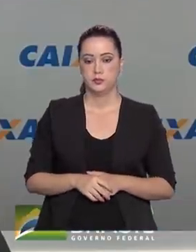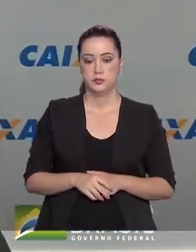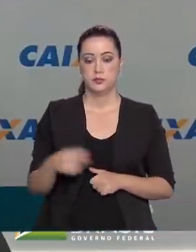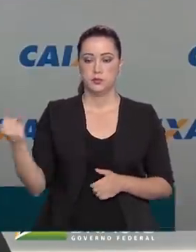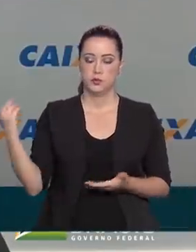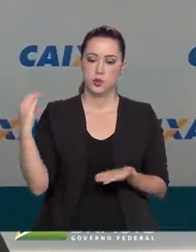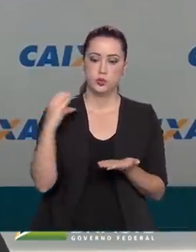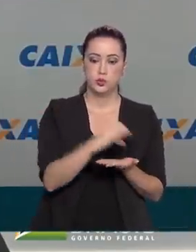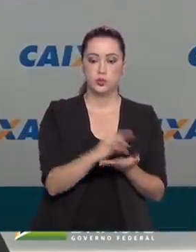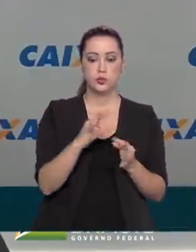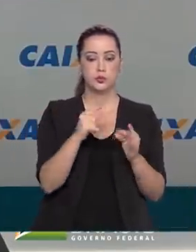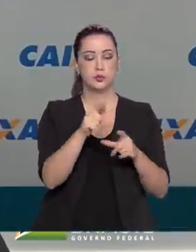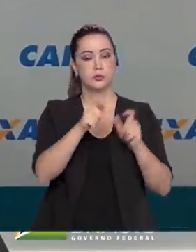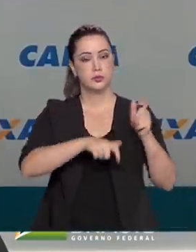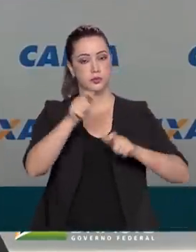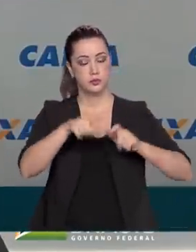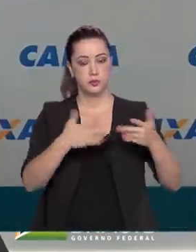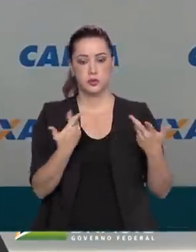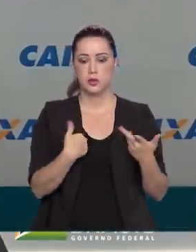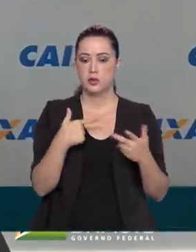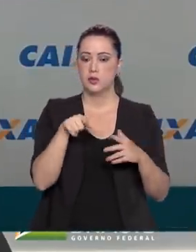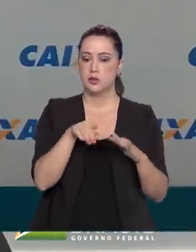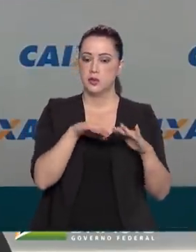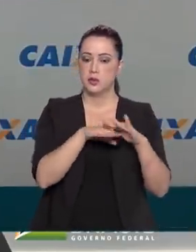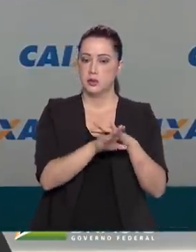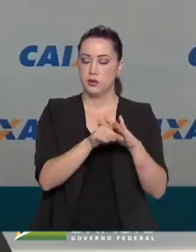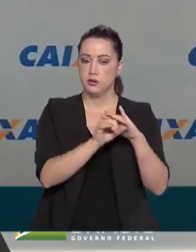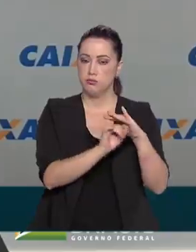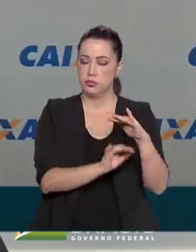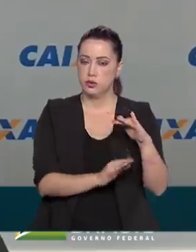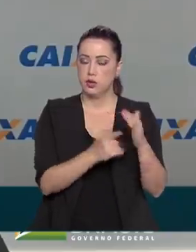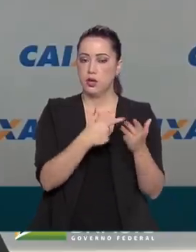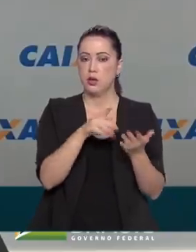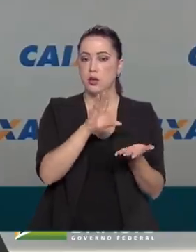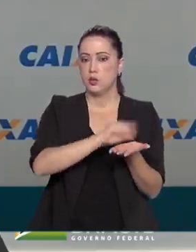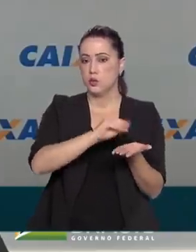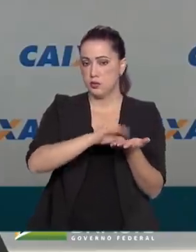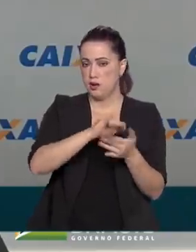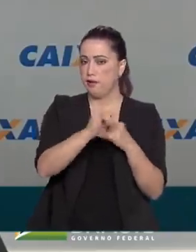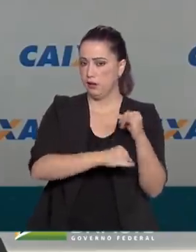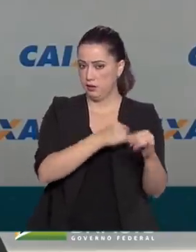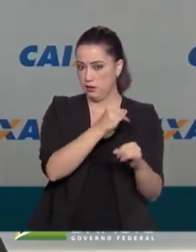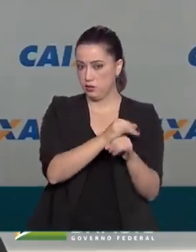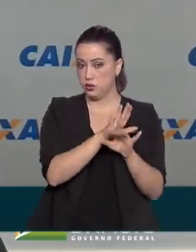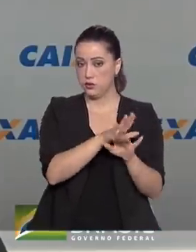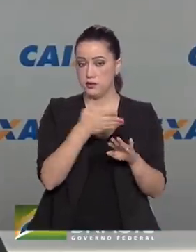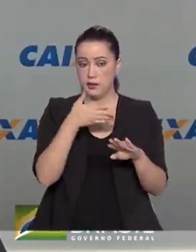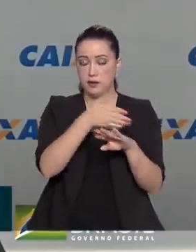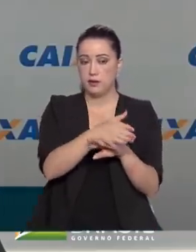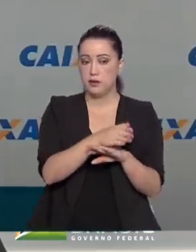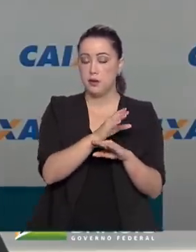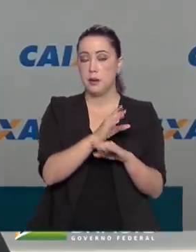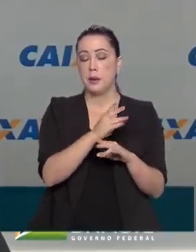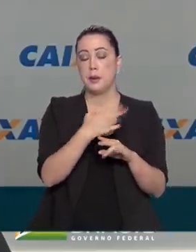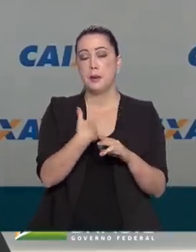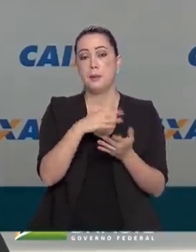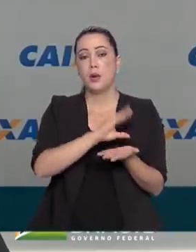para todos os beneficiados na poupança digital que você acessa através do Caixa Tem.